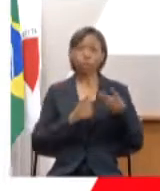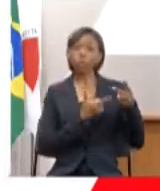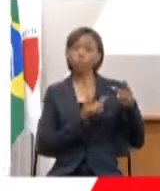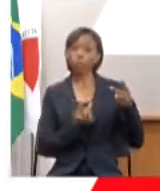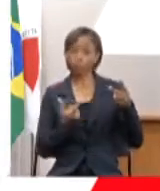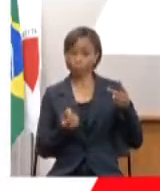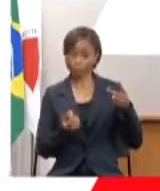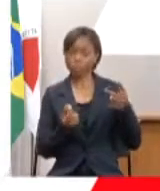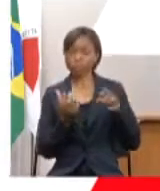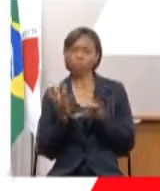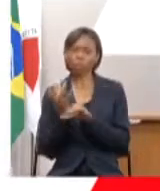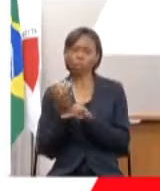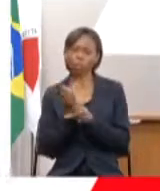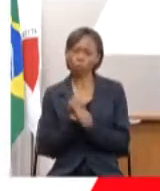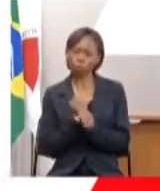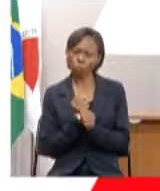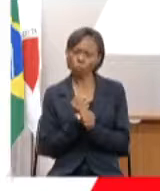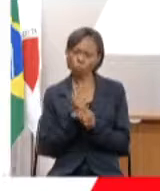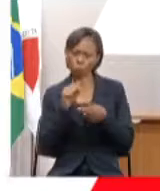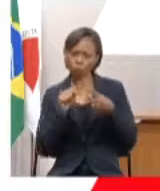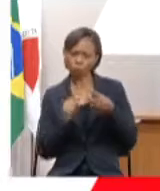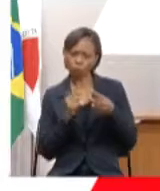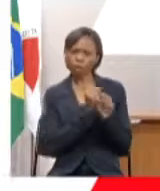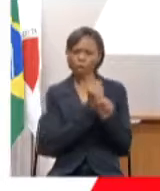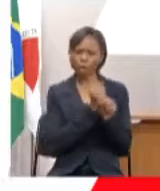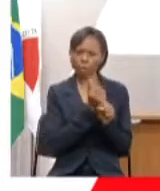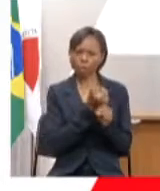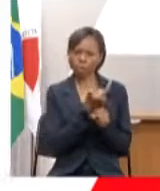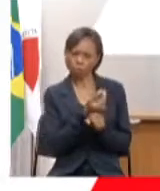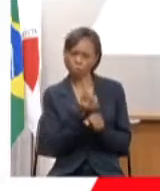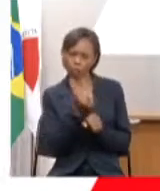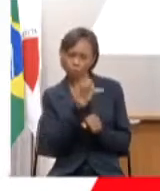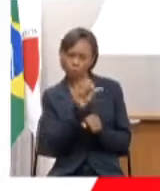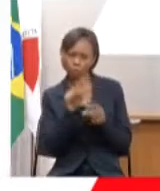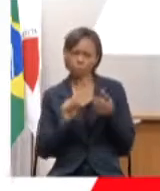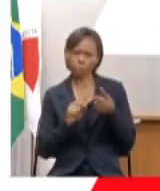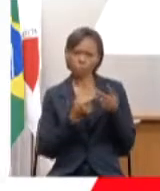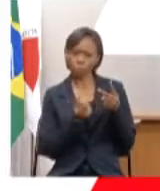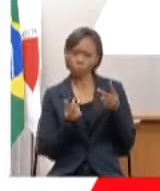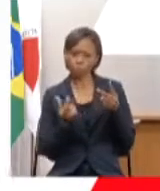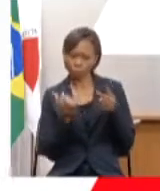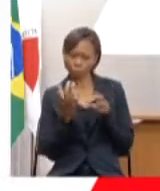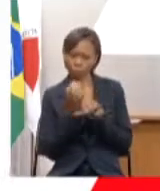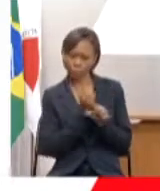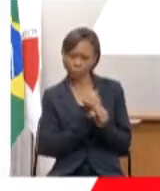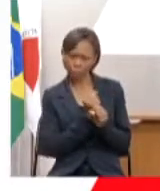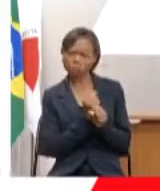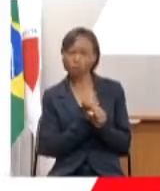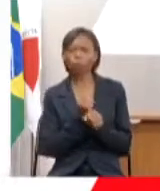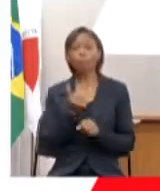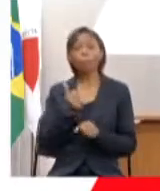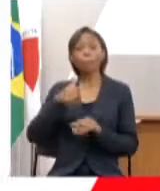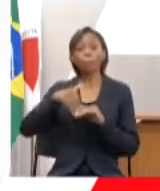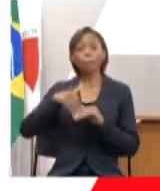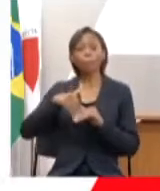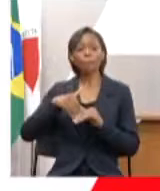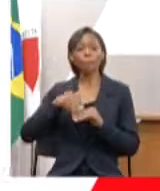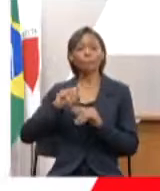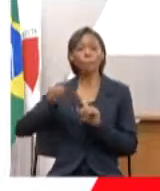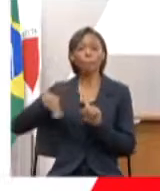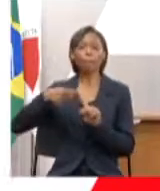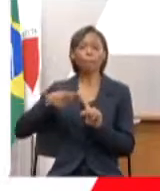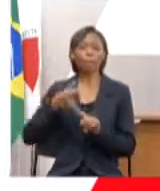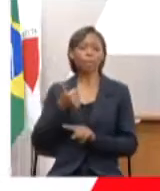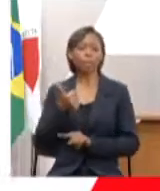acumulando 2019, já chegamos a mais 17,9